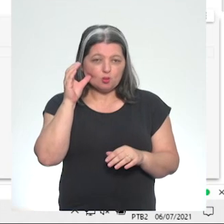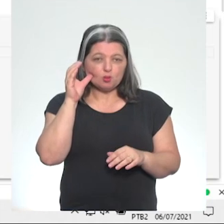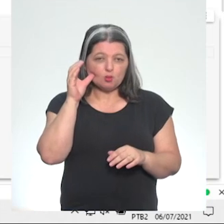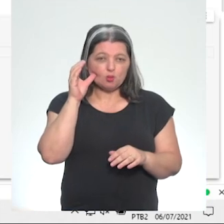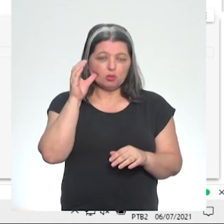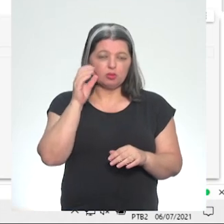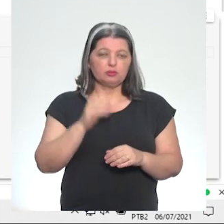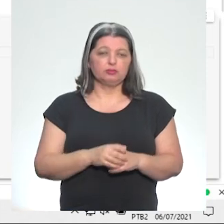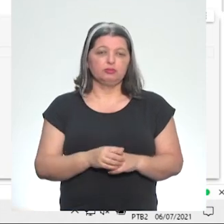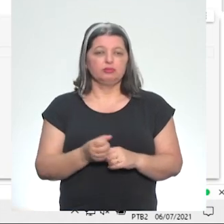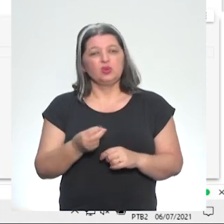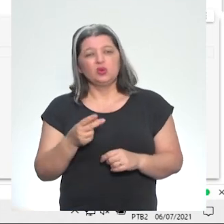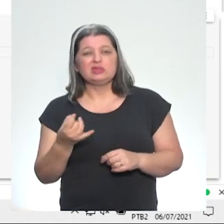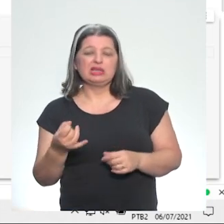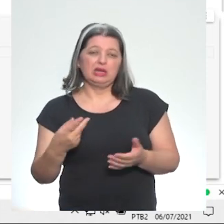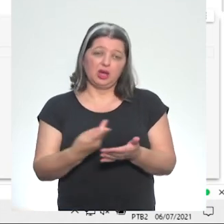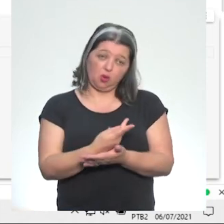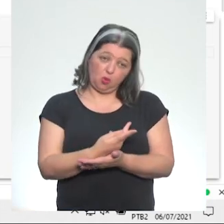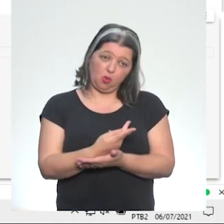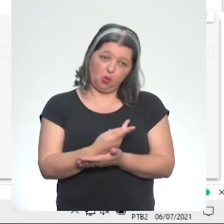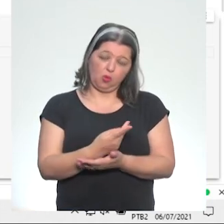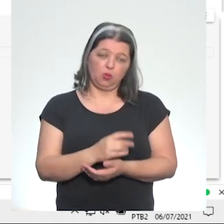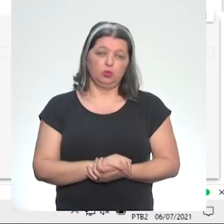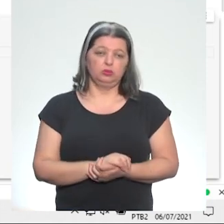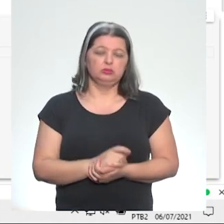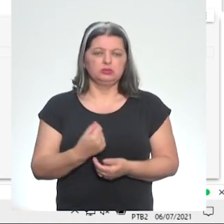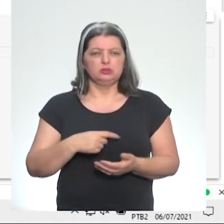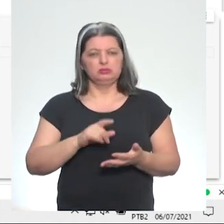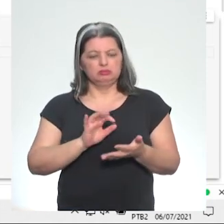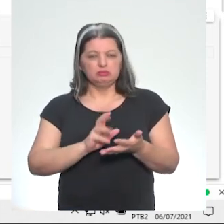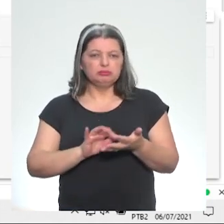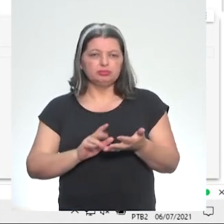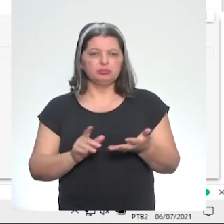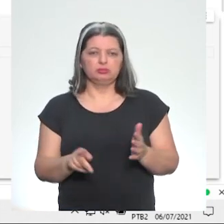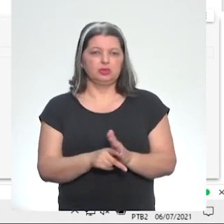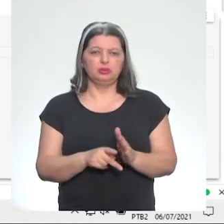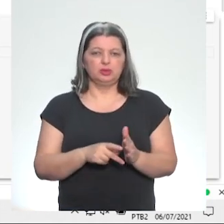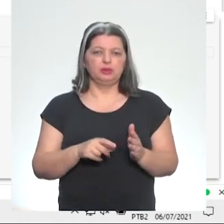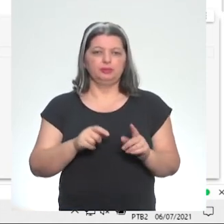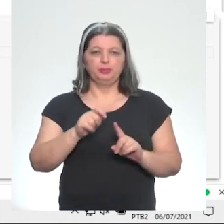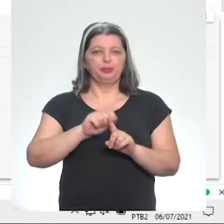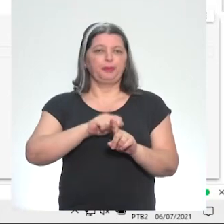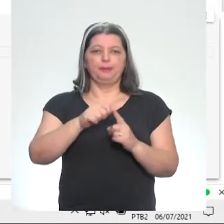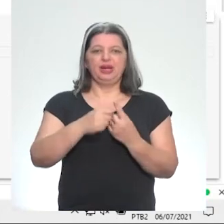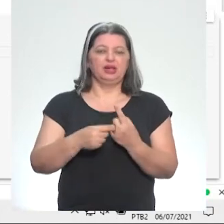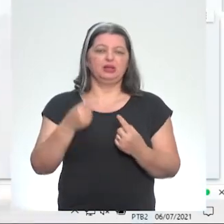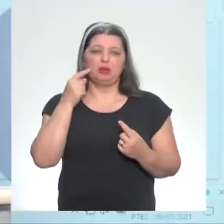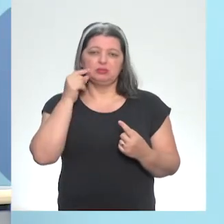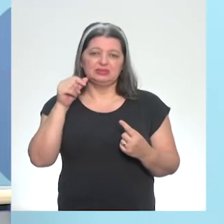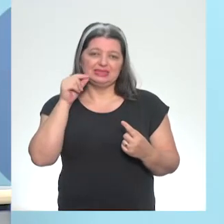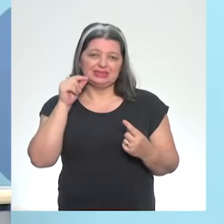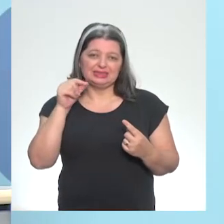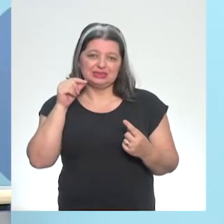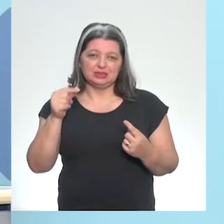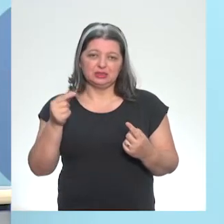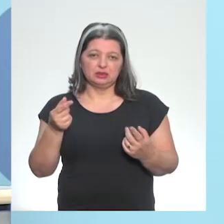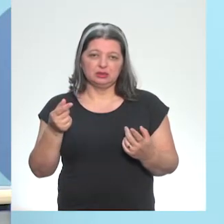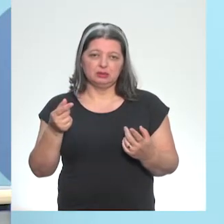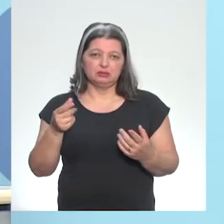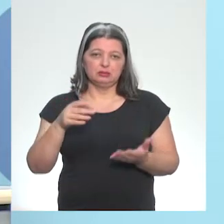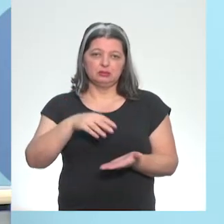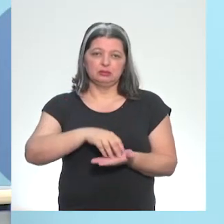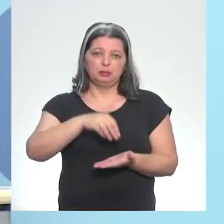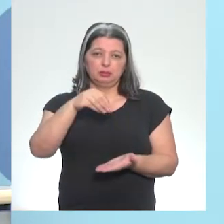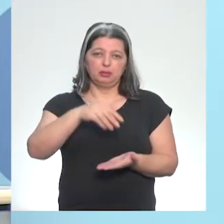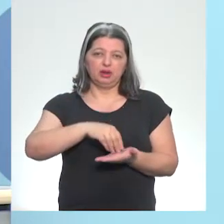deu erro em alguma coisa, olha lá. Aí eu escrevi banana, chiclete e... Pera. Pera.